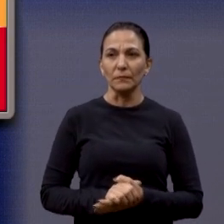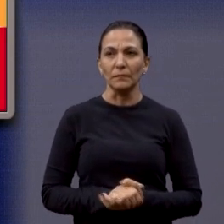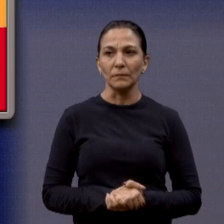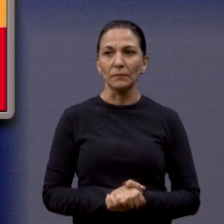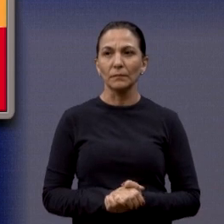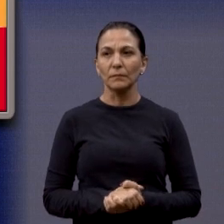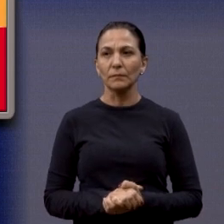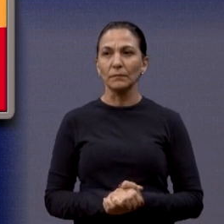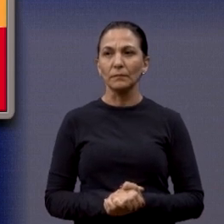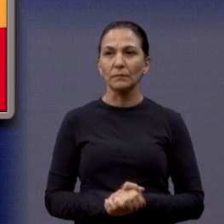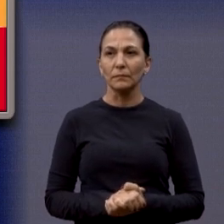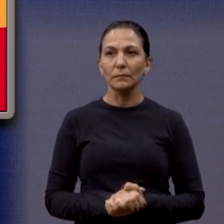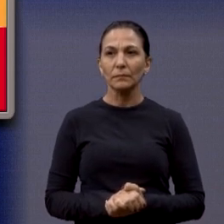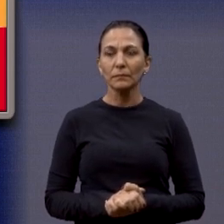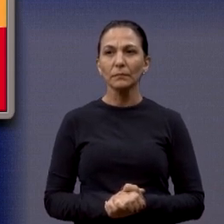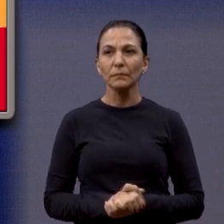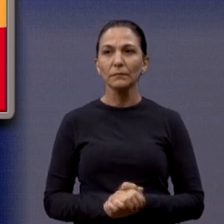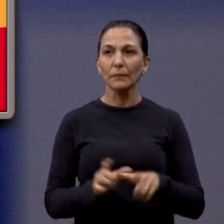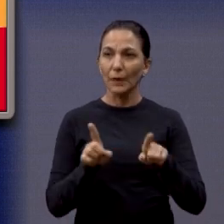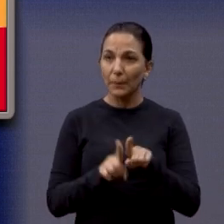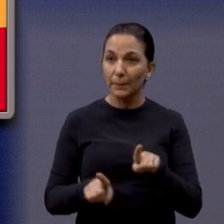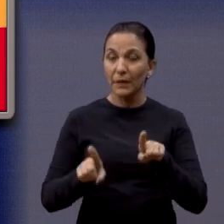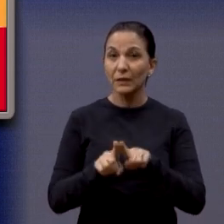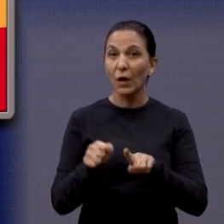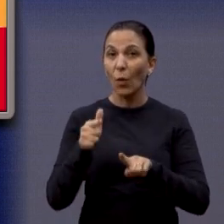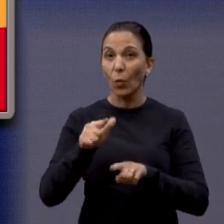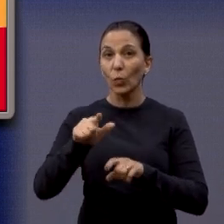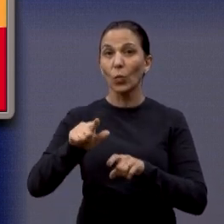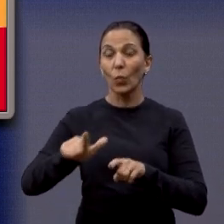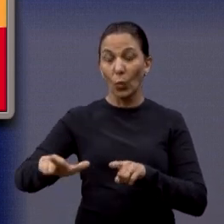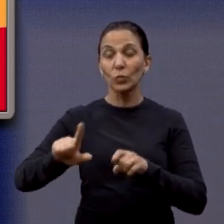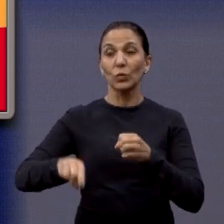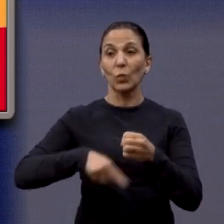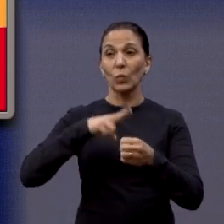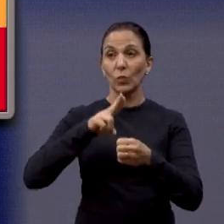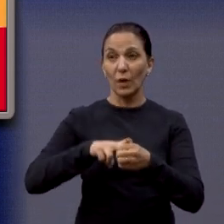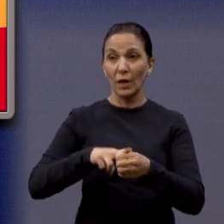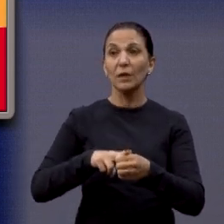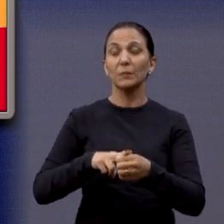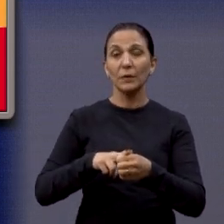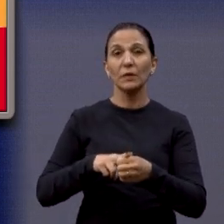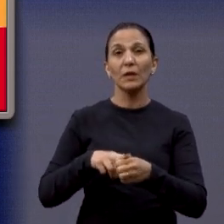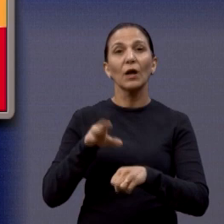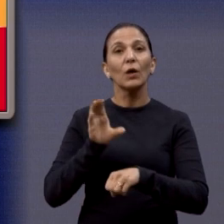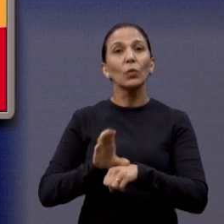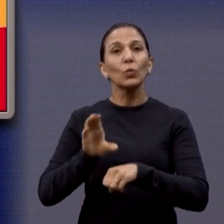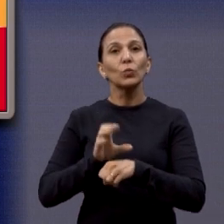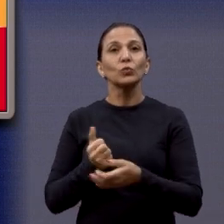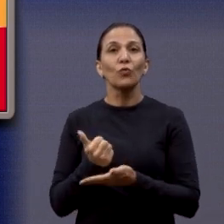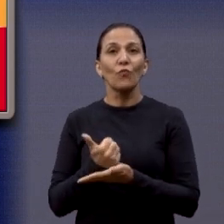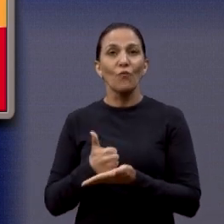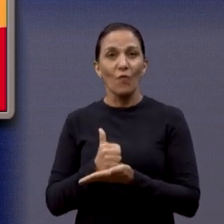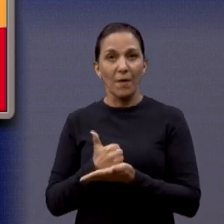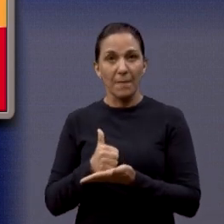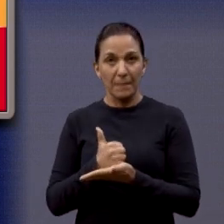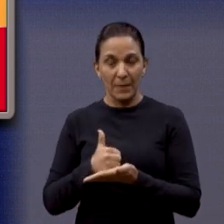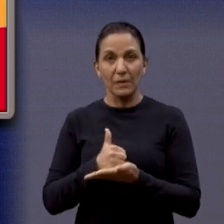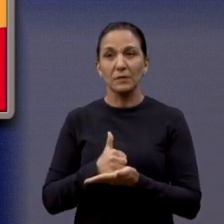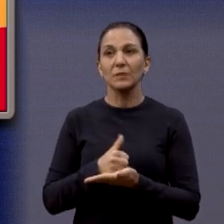Também uma outra indicação, uma outra parceria com a Unesp, dessa vez com a farmácia da Unesp. E a gente